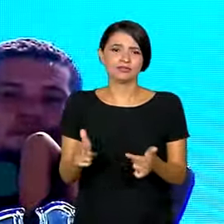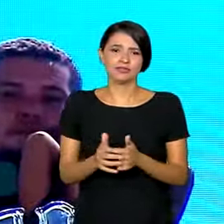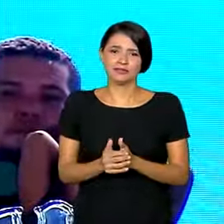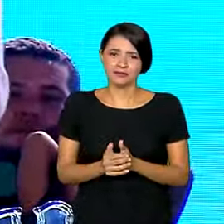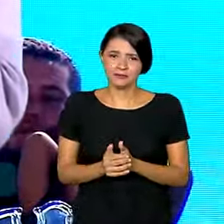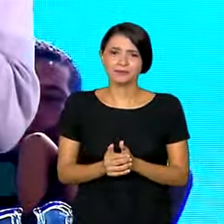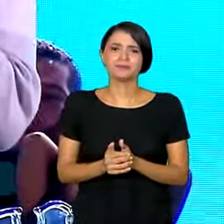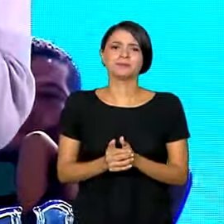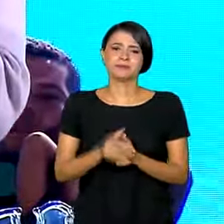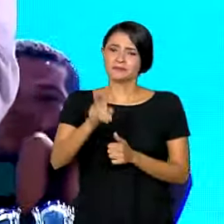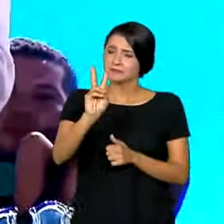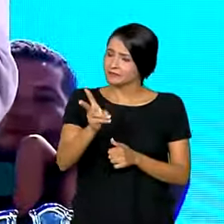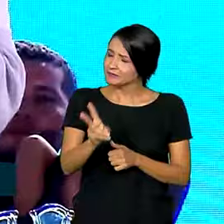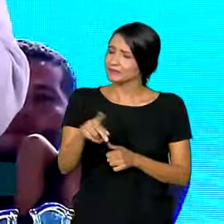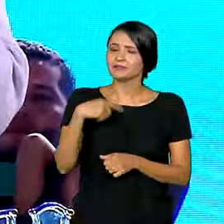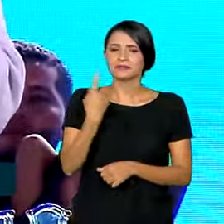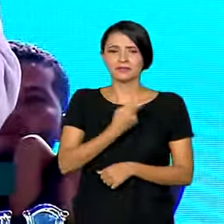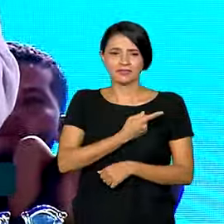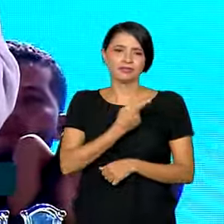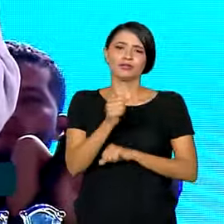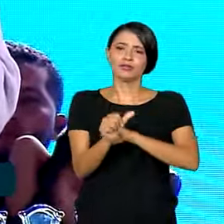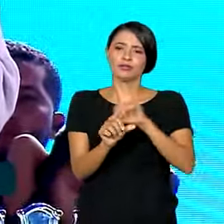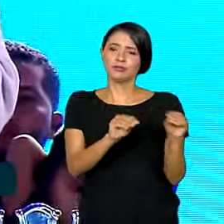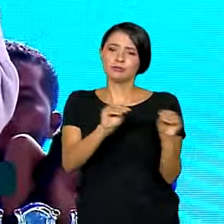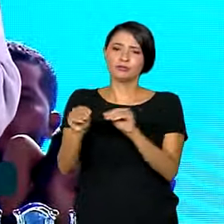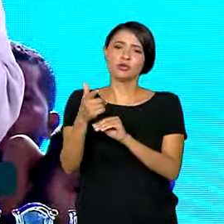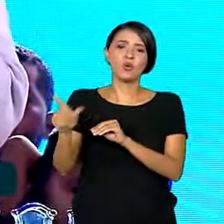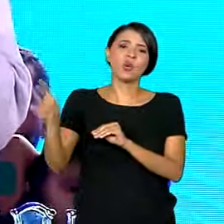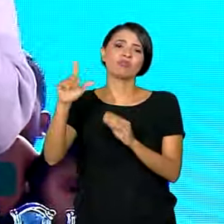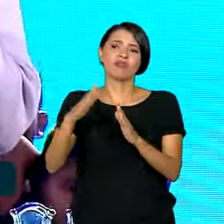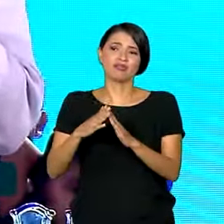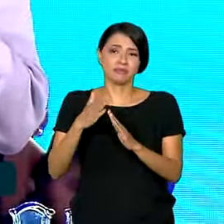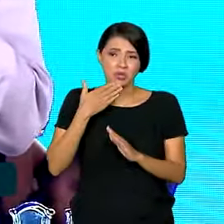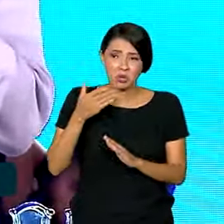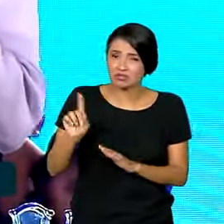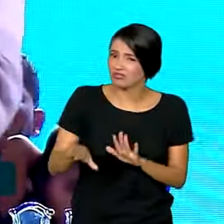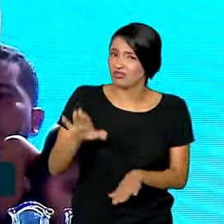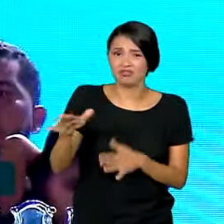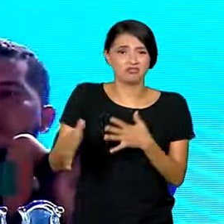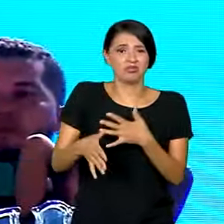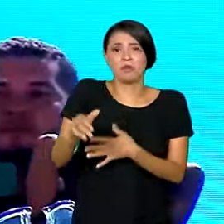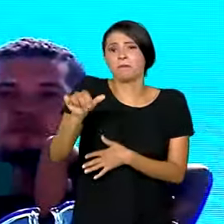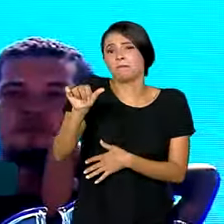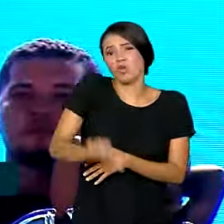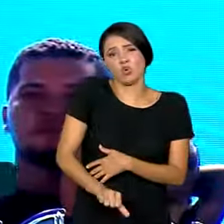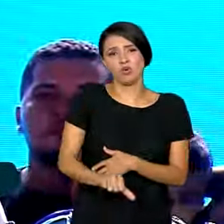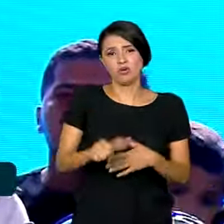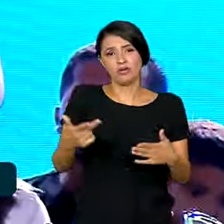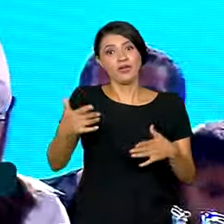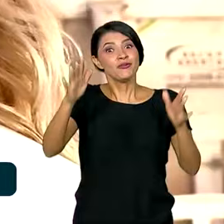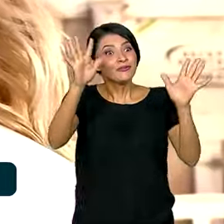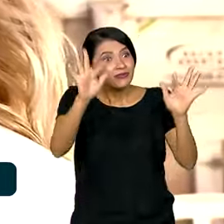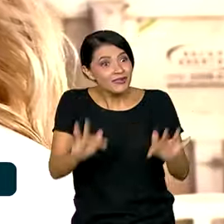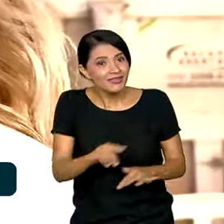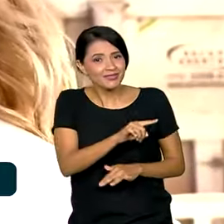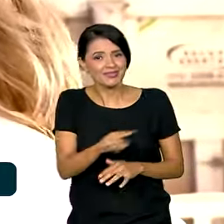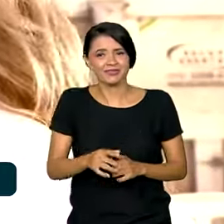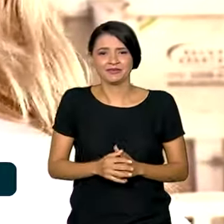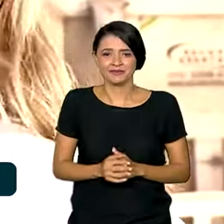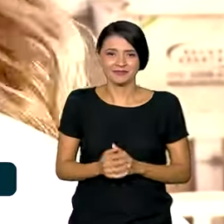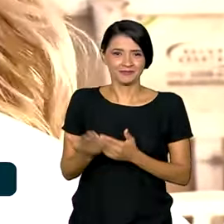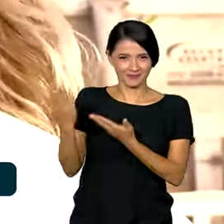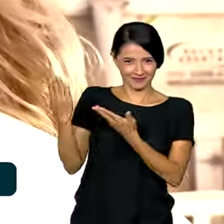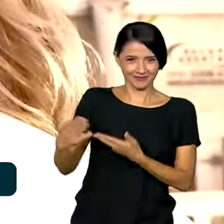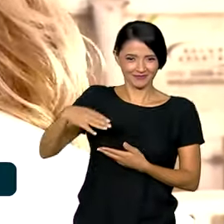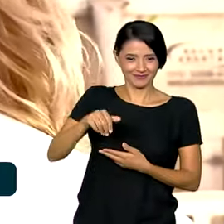E nem sempre a gente muda pra uma casa melhor. Então eu tô feliz por vocês. Dona Maria